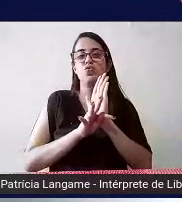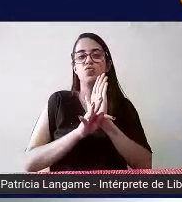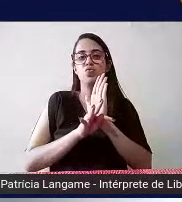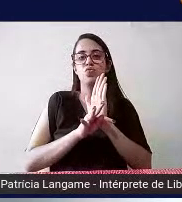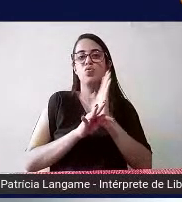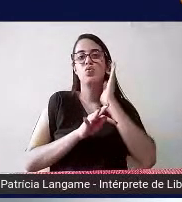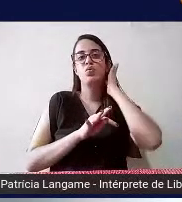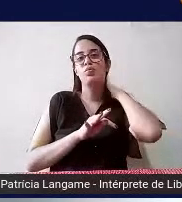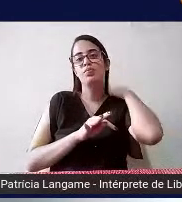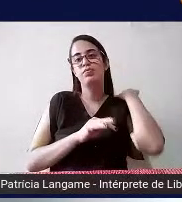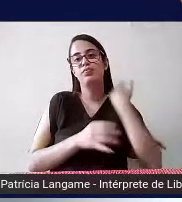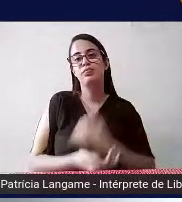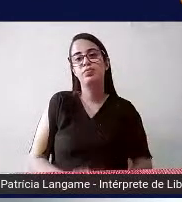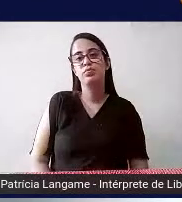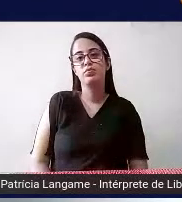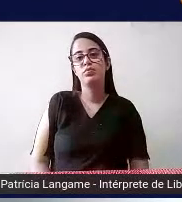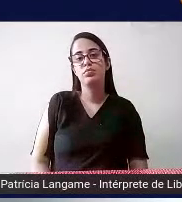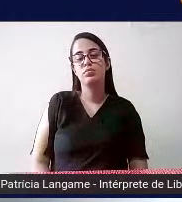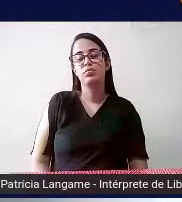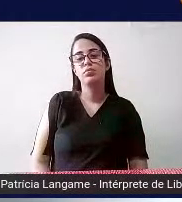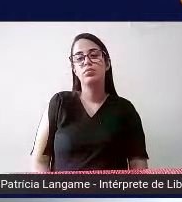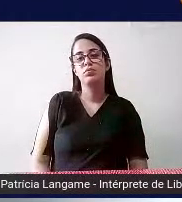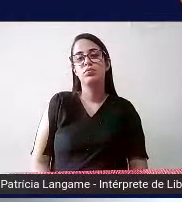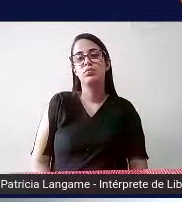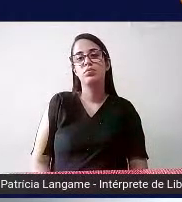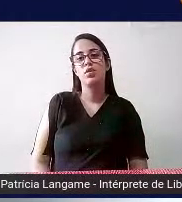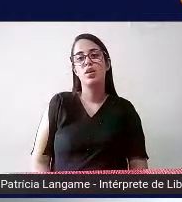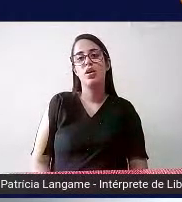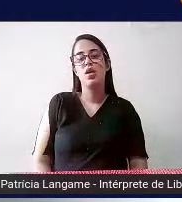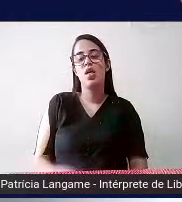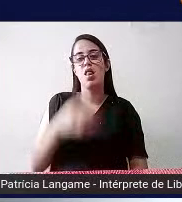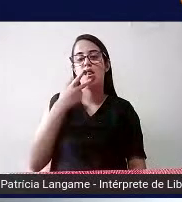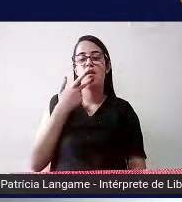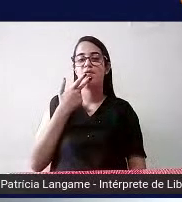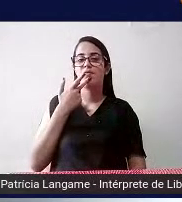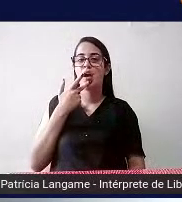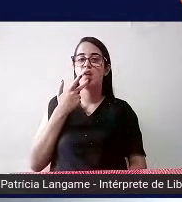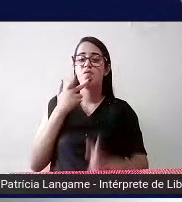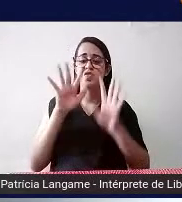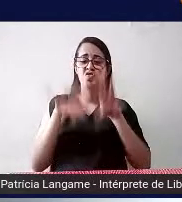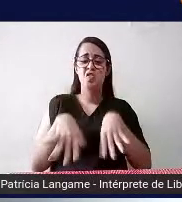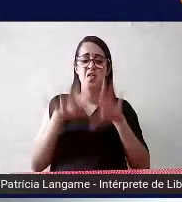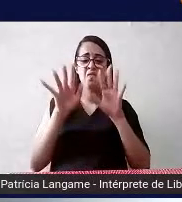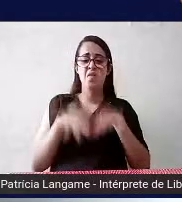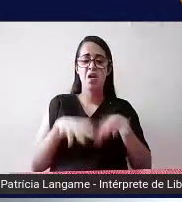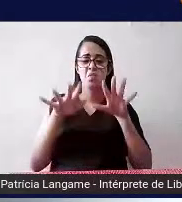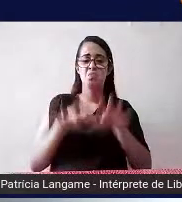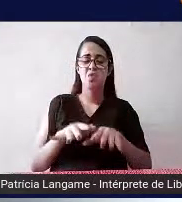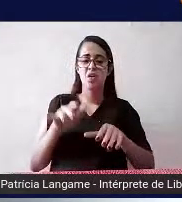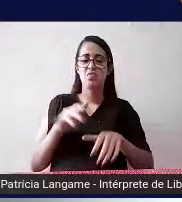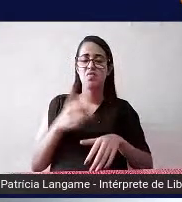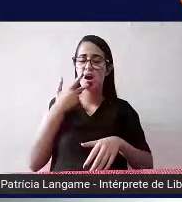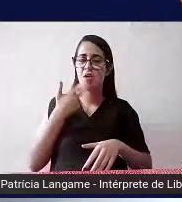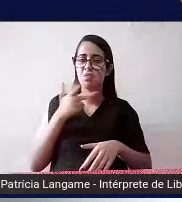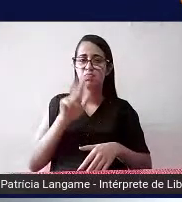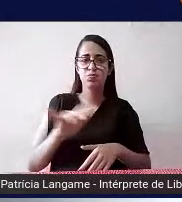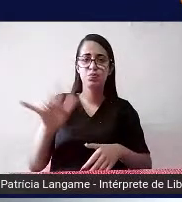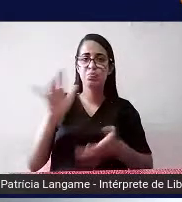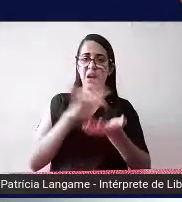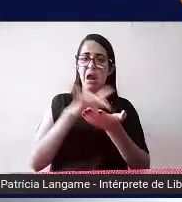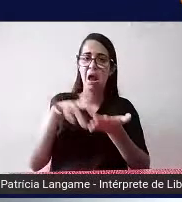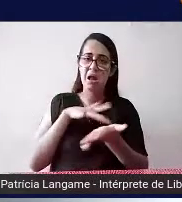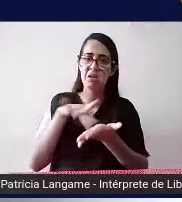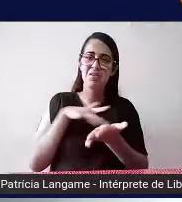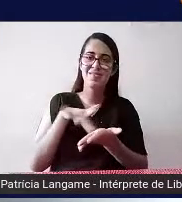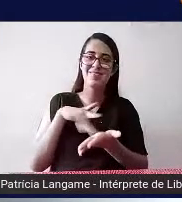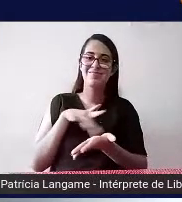ele também escreve para o braile automaticamente você vai escrevendo e ele já vai também escrevendo como aparece embaixo aqui na